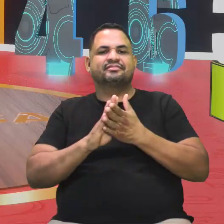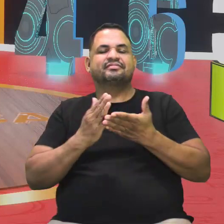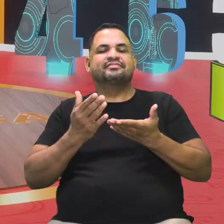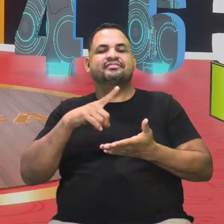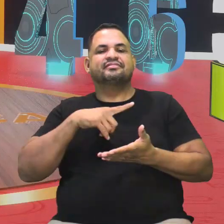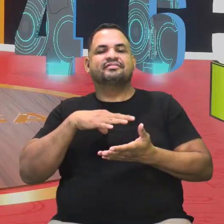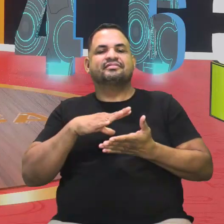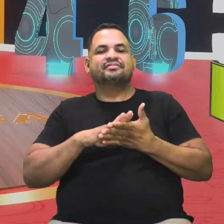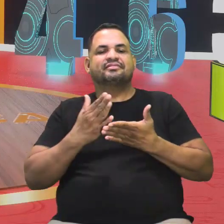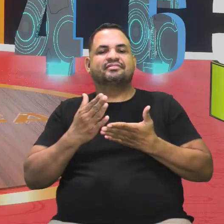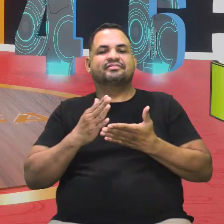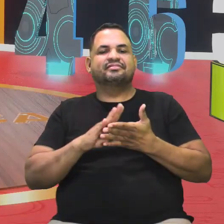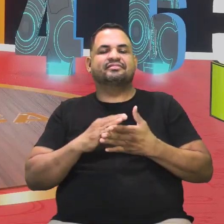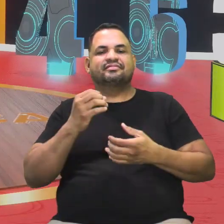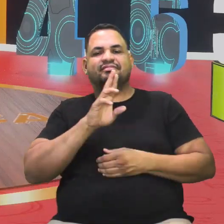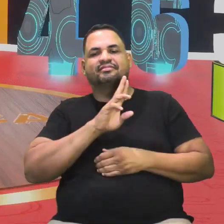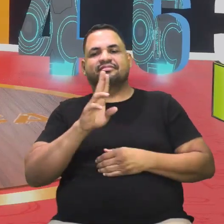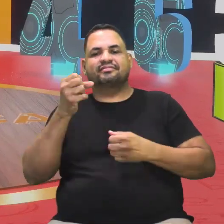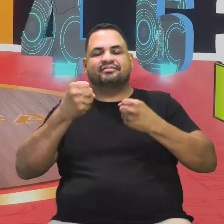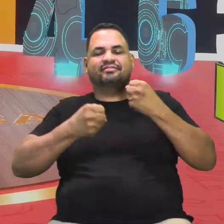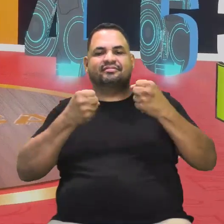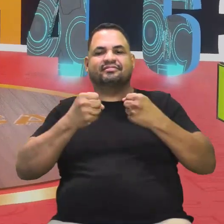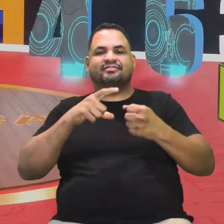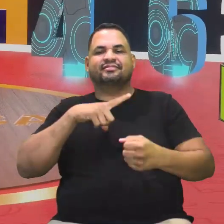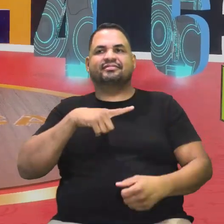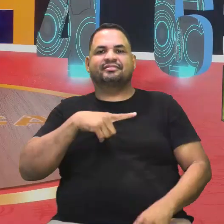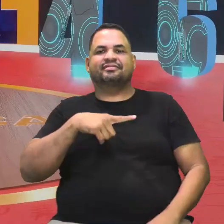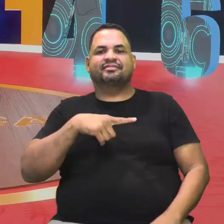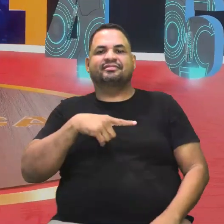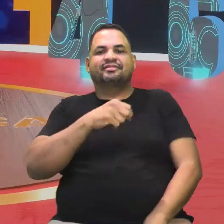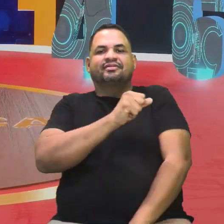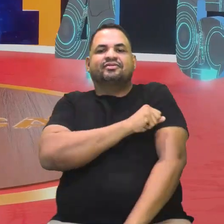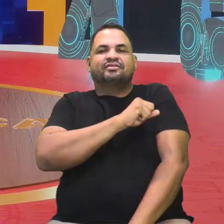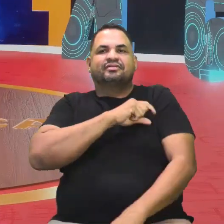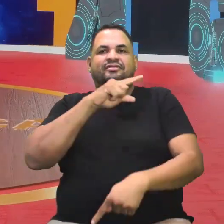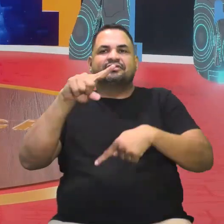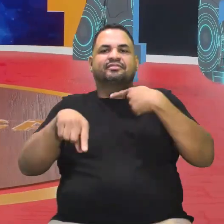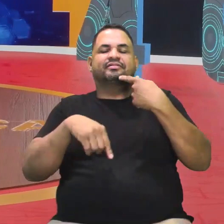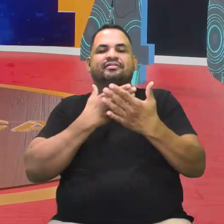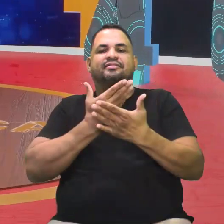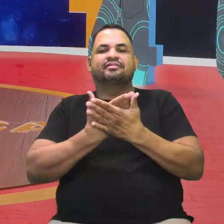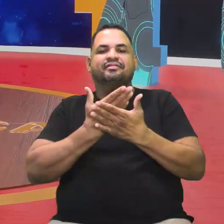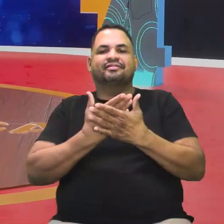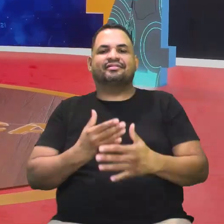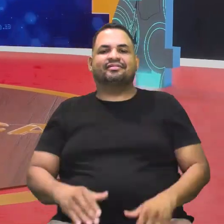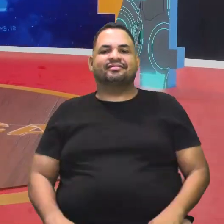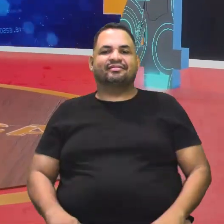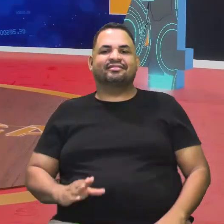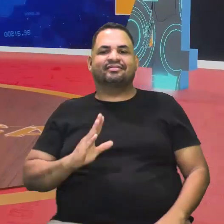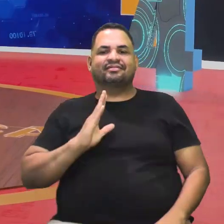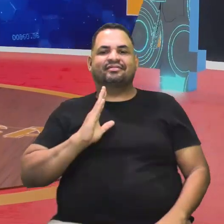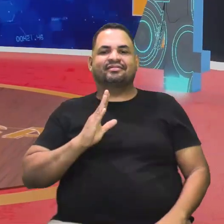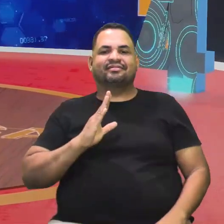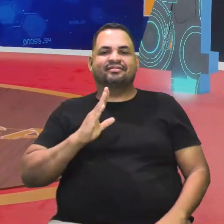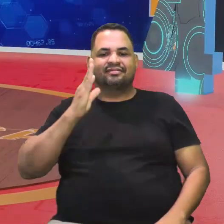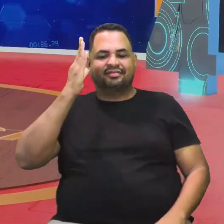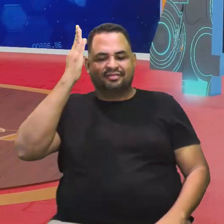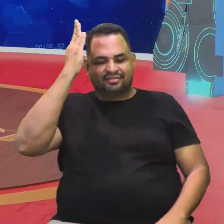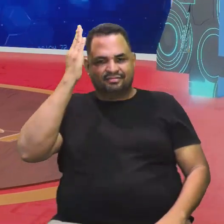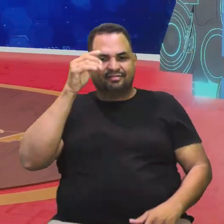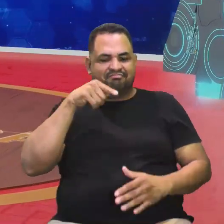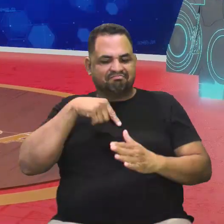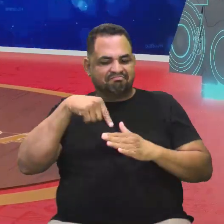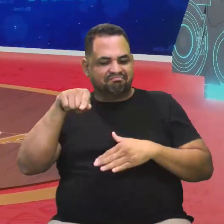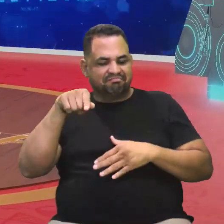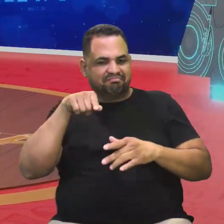esse mesmo perfil, tá? Nome de carro. Gente, ontem, é que depois da aula, já saiu pesquisando na internet